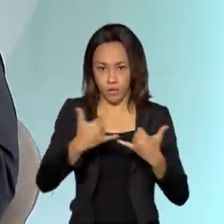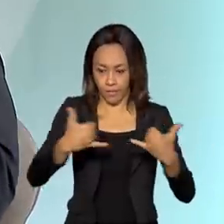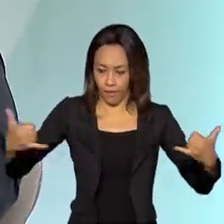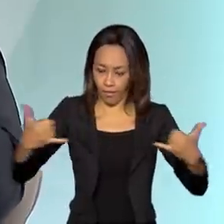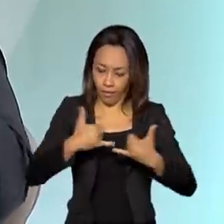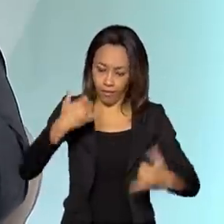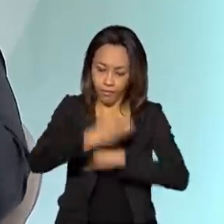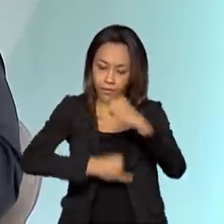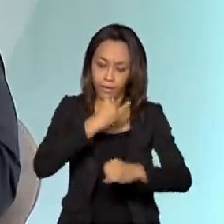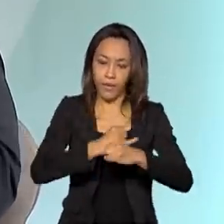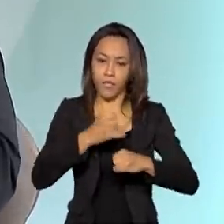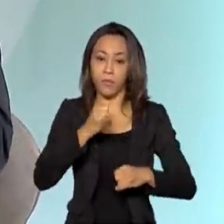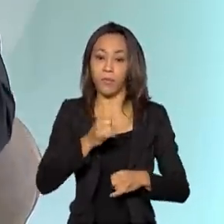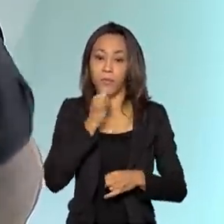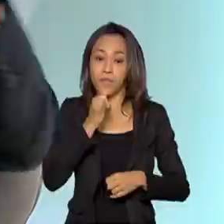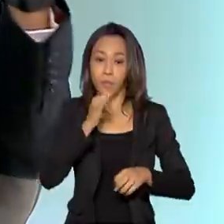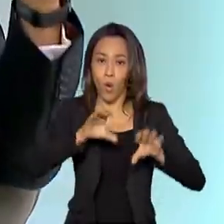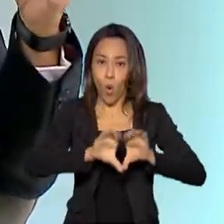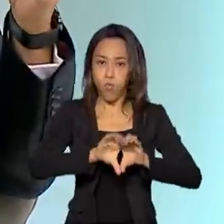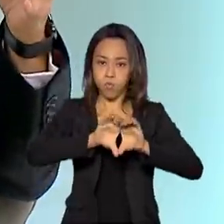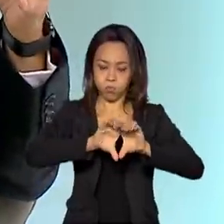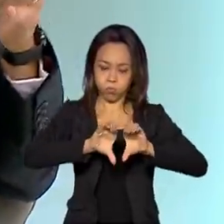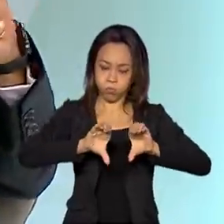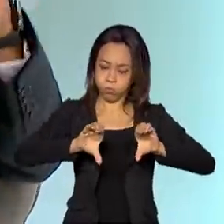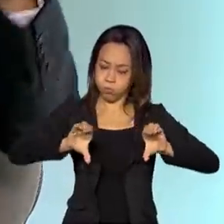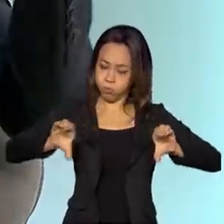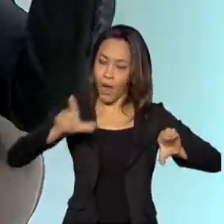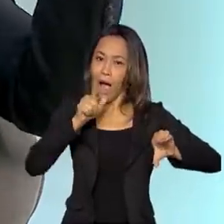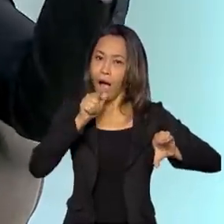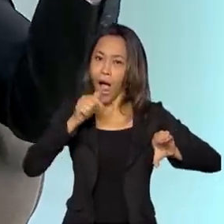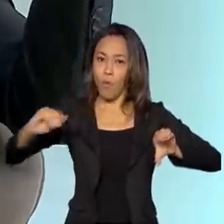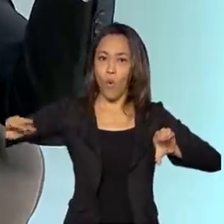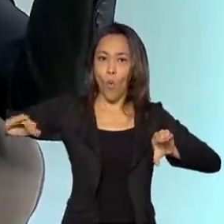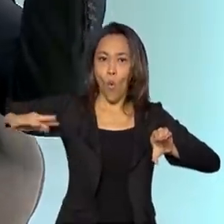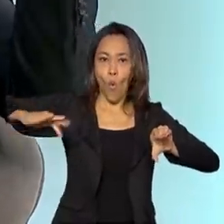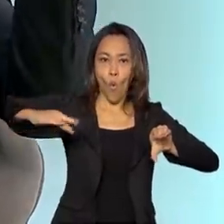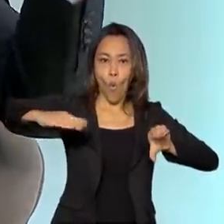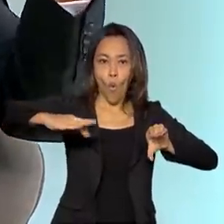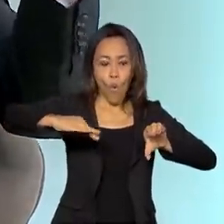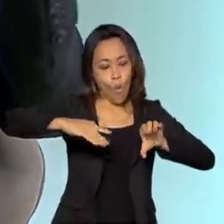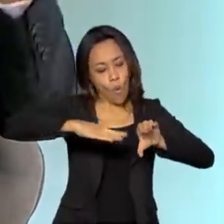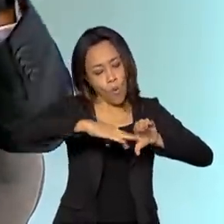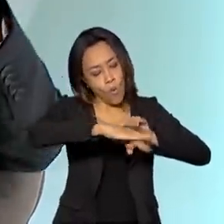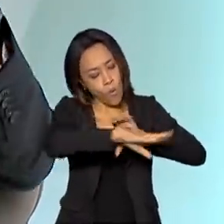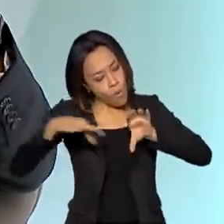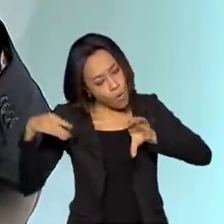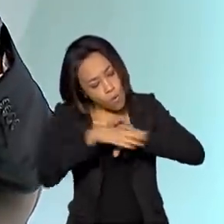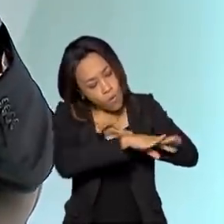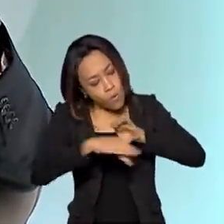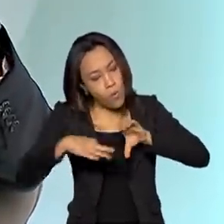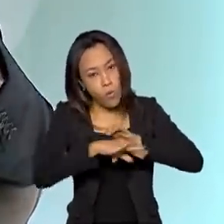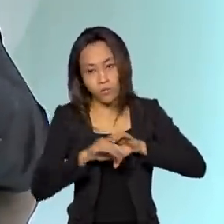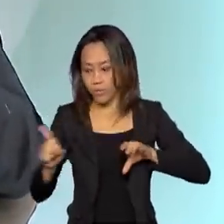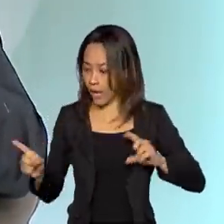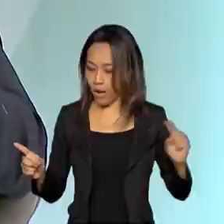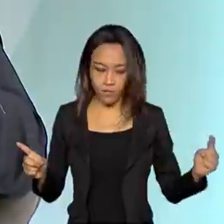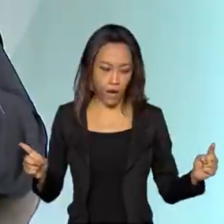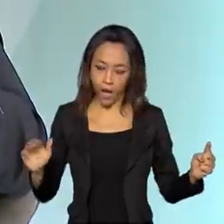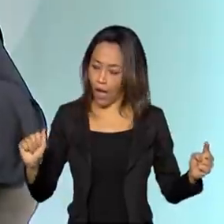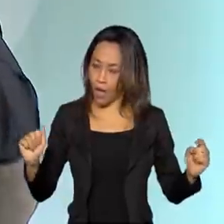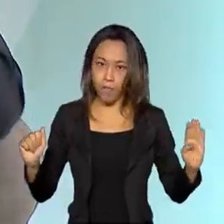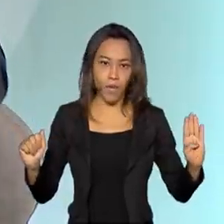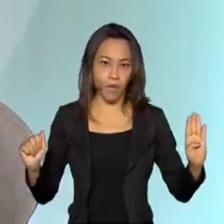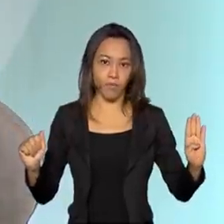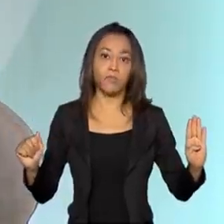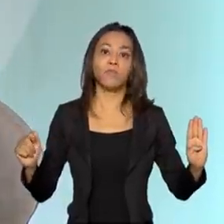pensa, por exemplo, num tubo, um tubo de água, você tem um tempo que a molécula percorre de A a B. A largura